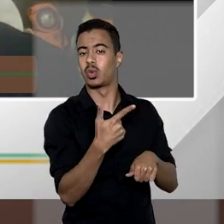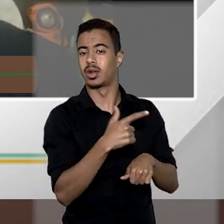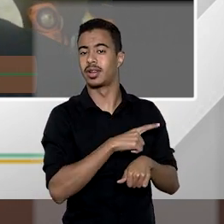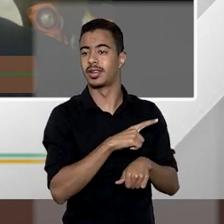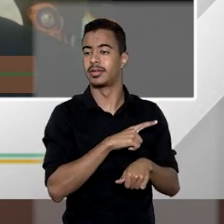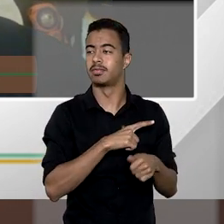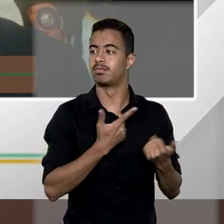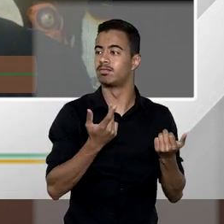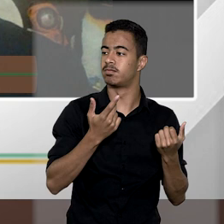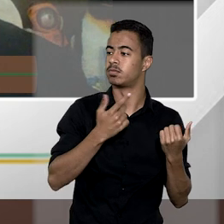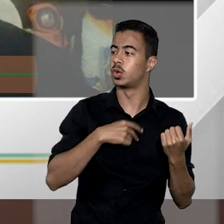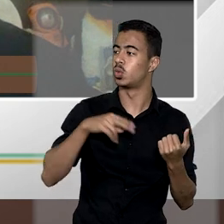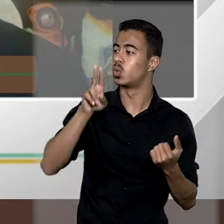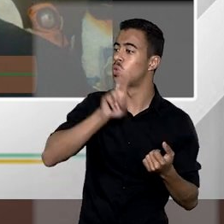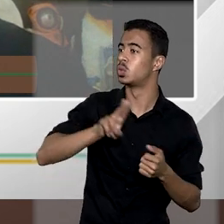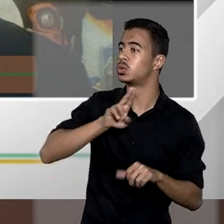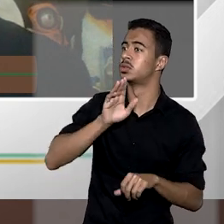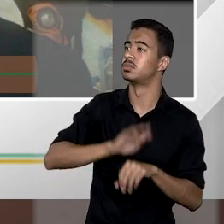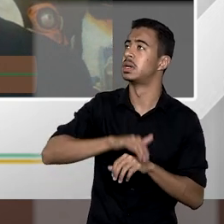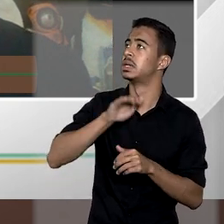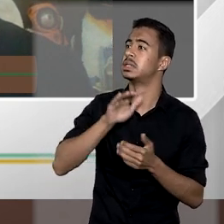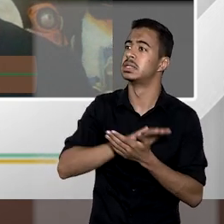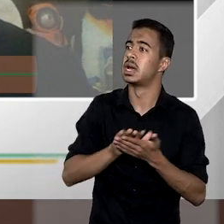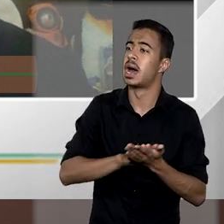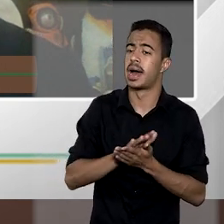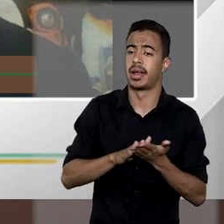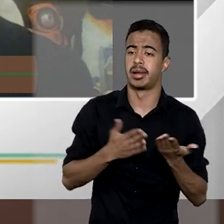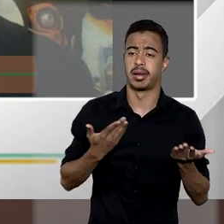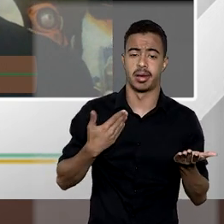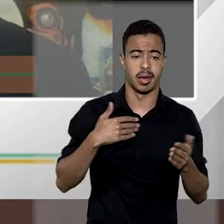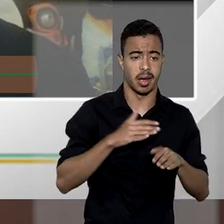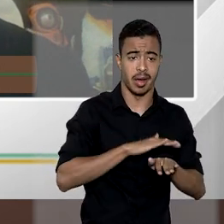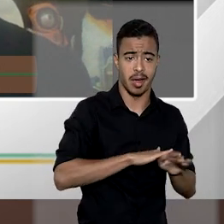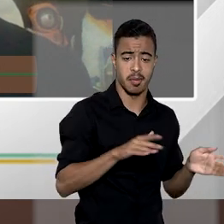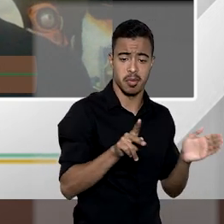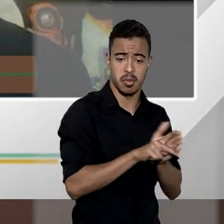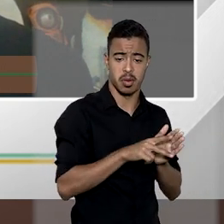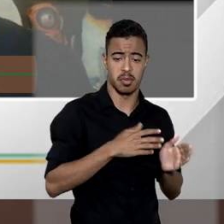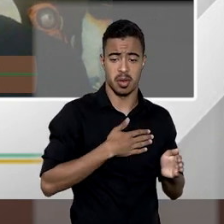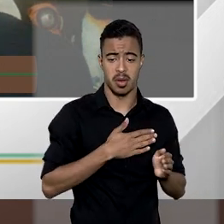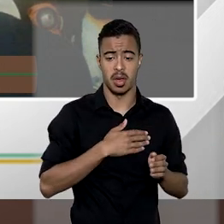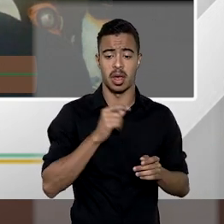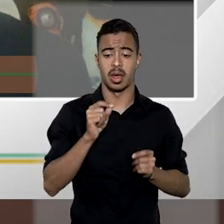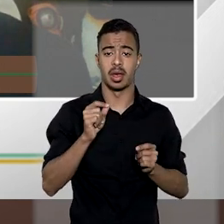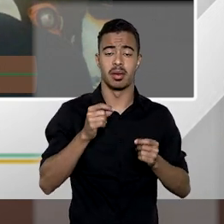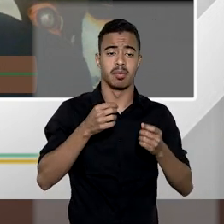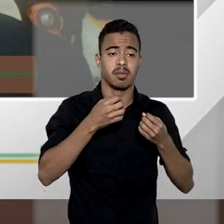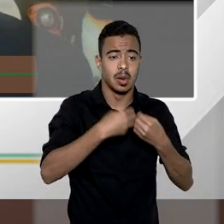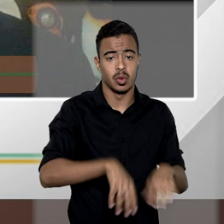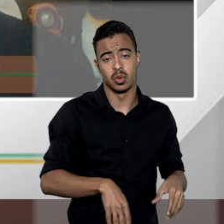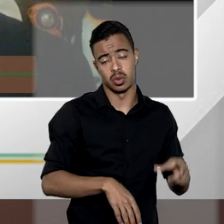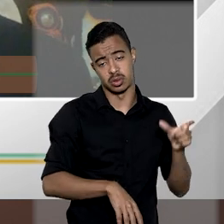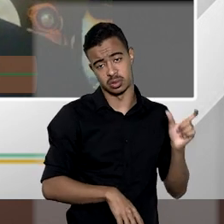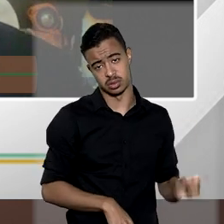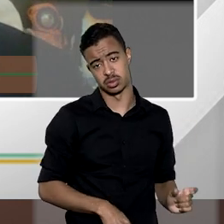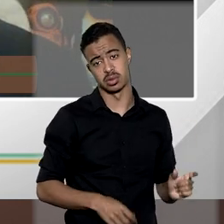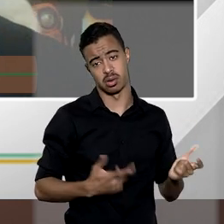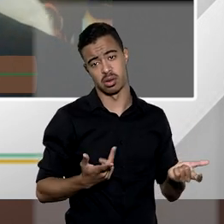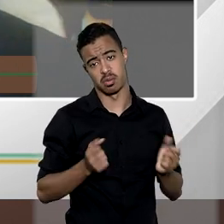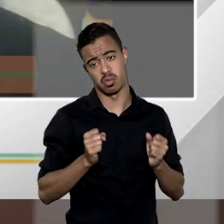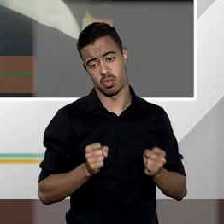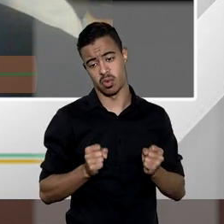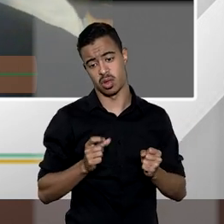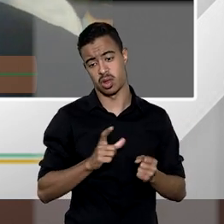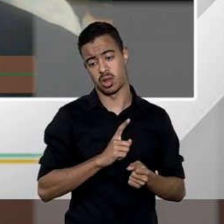alçada alguma não tem uso mais gozo nem gozo algum sobre aquele bem de quem ele permanece sendo titular podendo